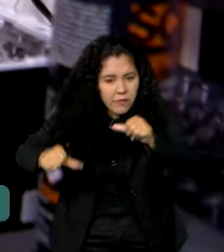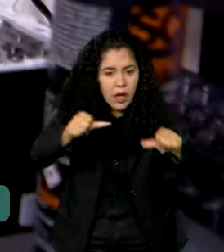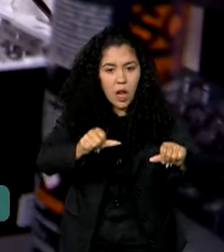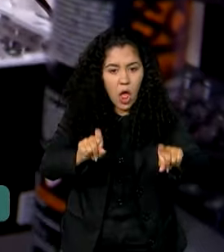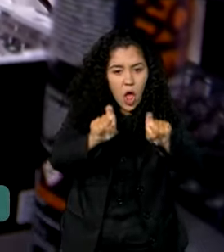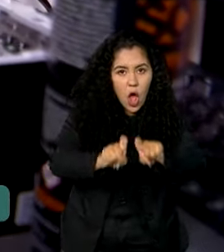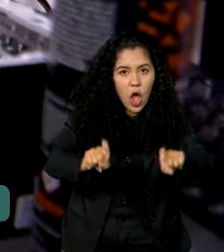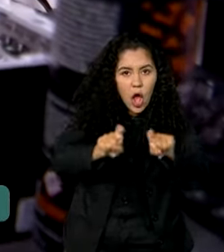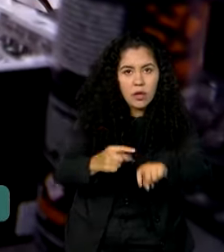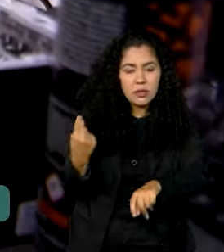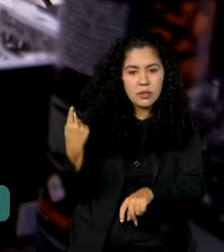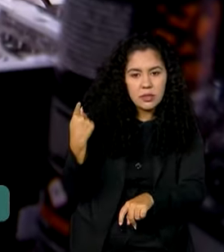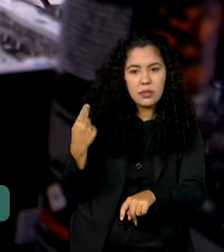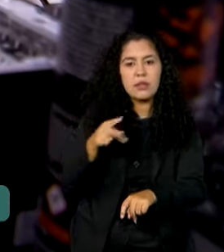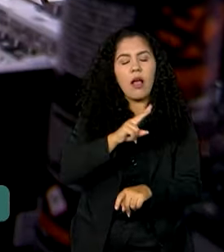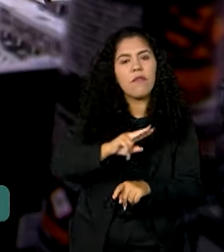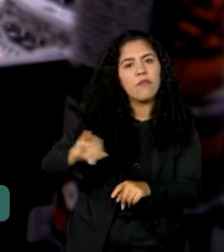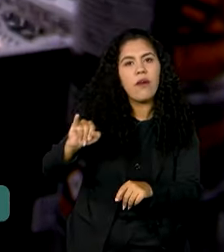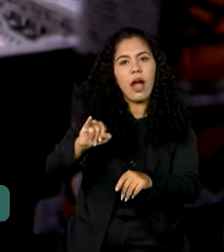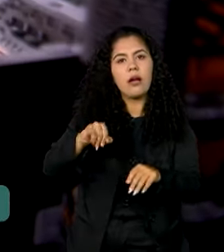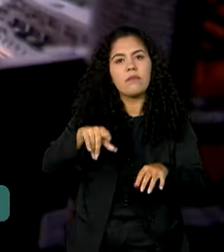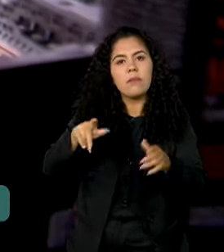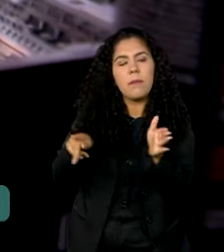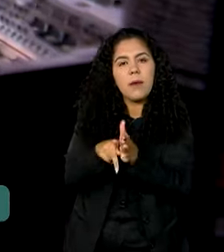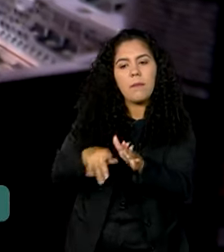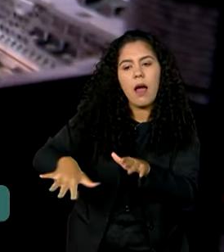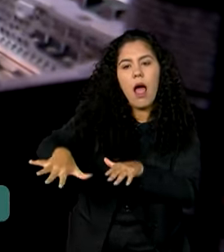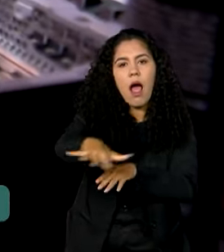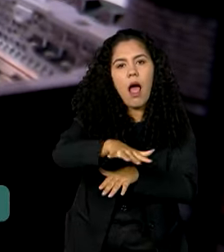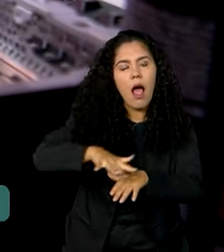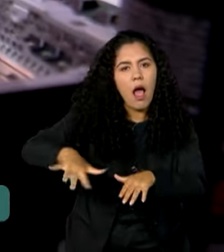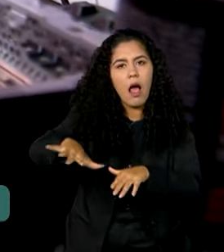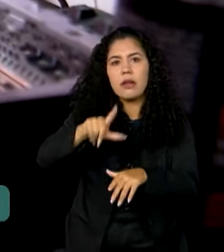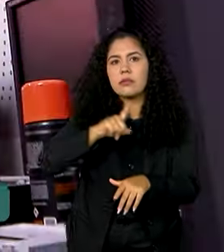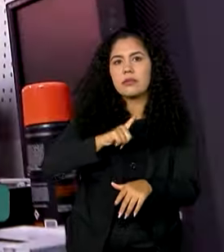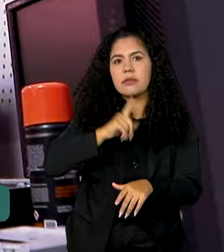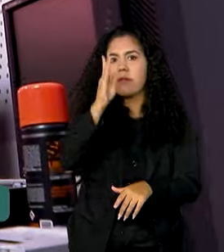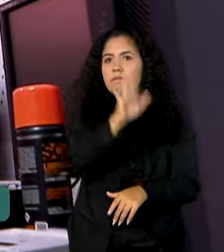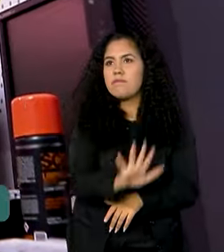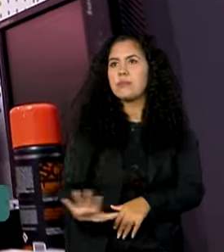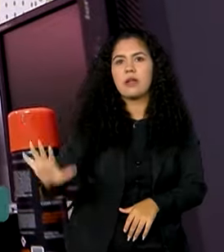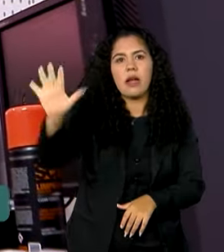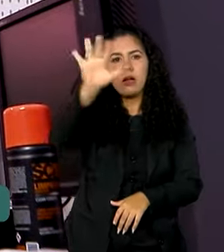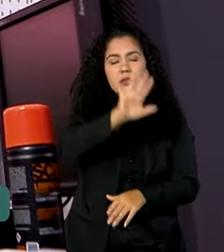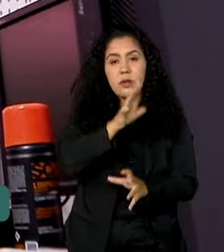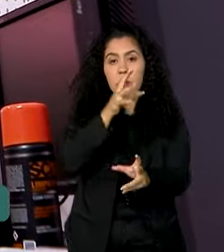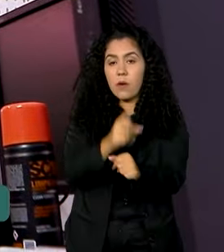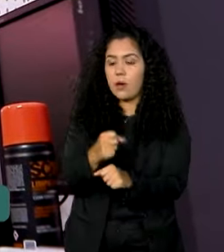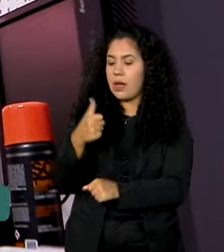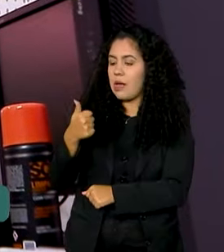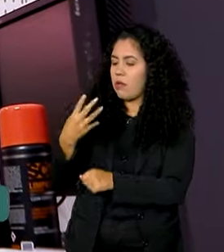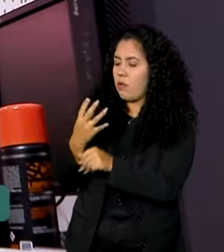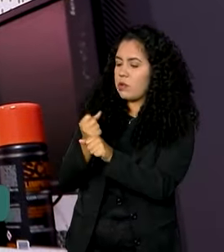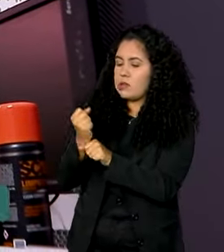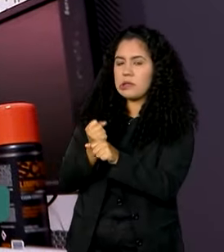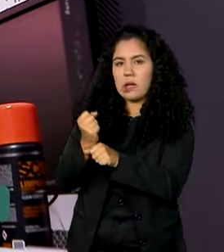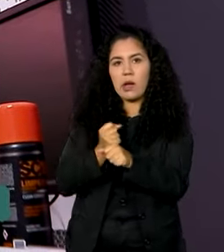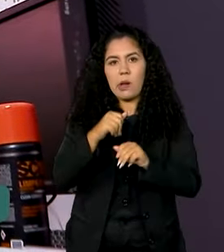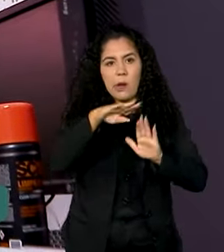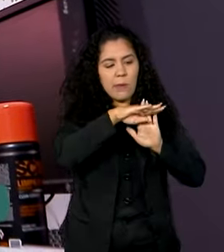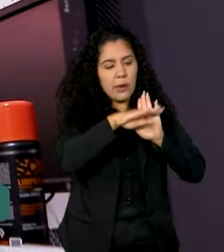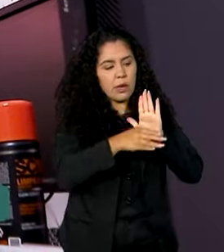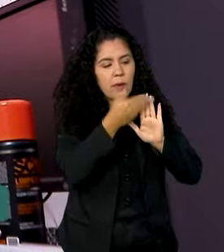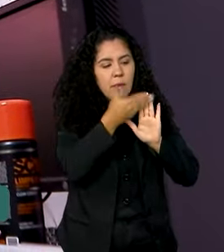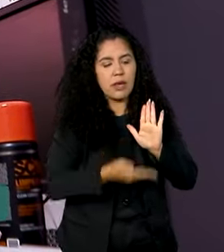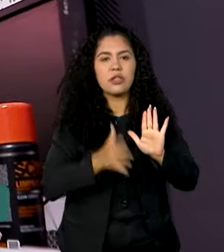vão para pontos de inclusão digital espalhados por todo o país. Em 14 anos, o programa já doou